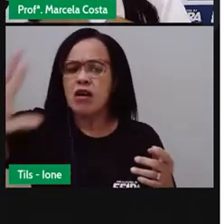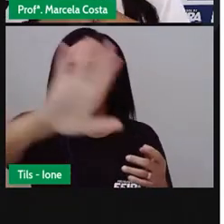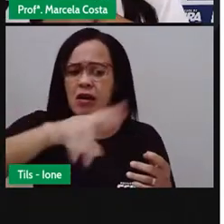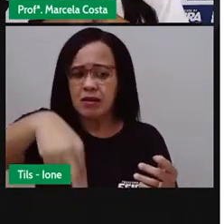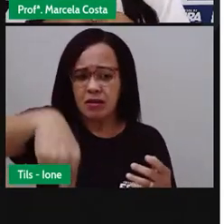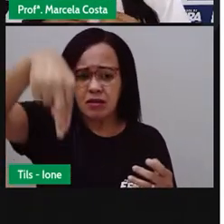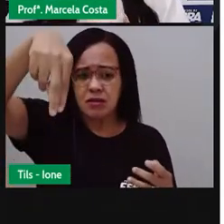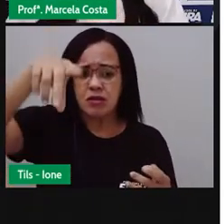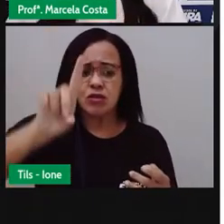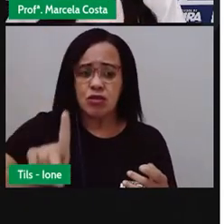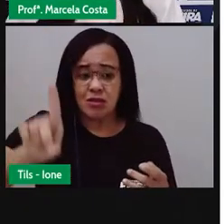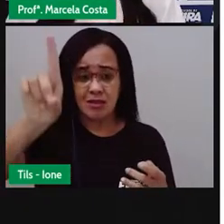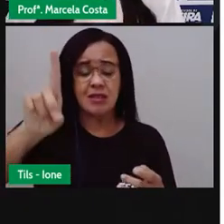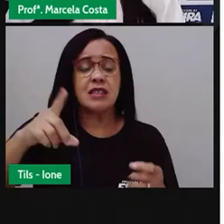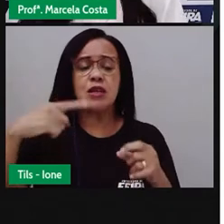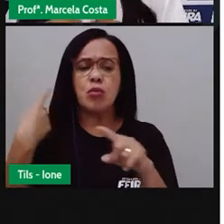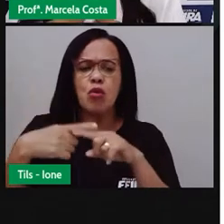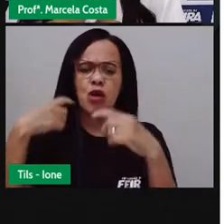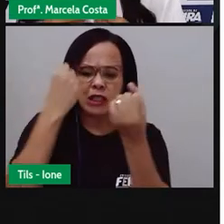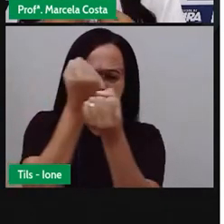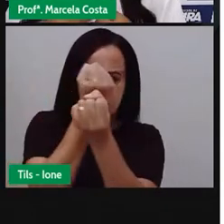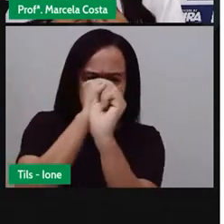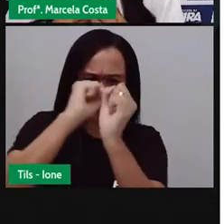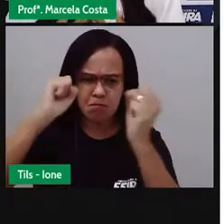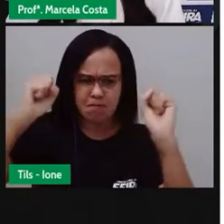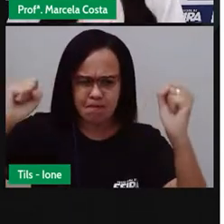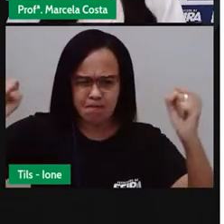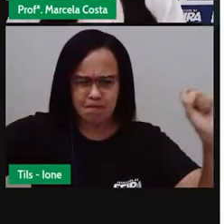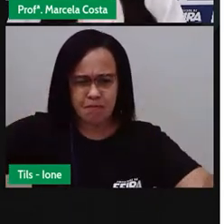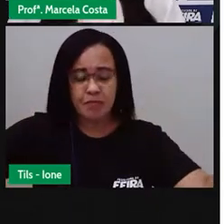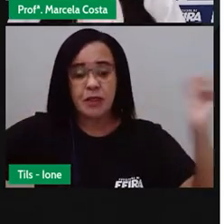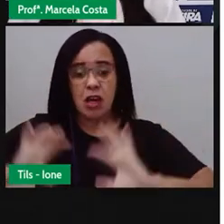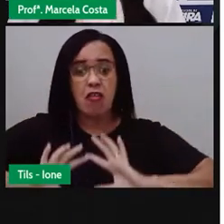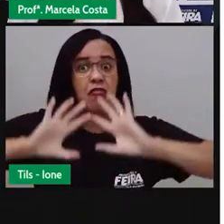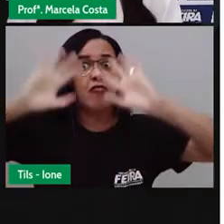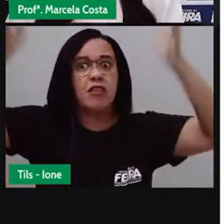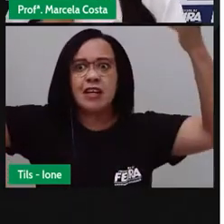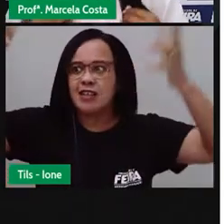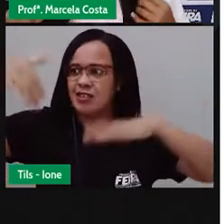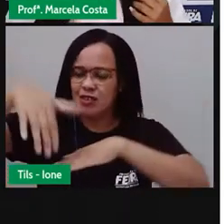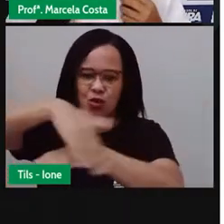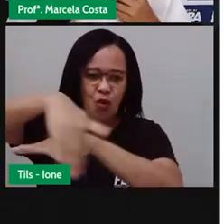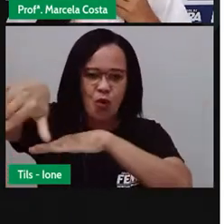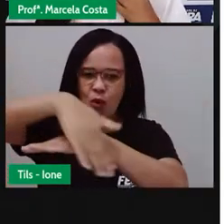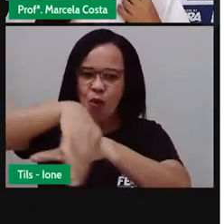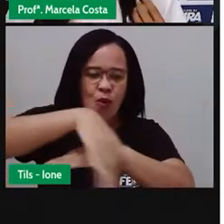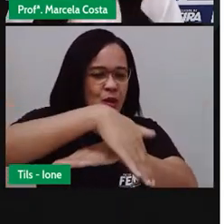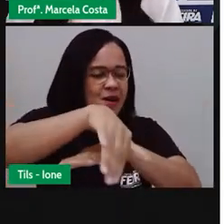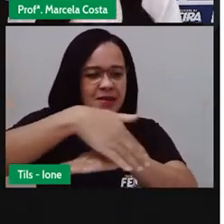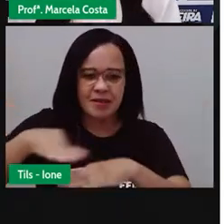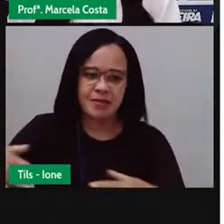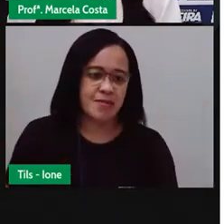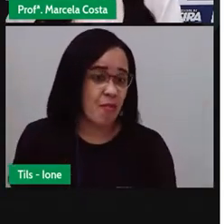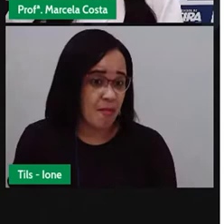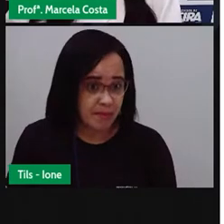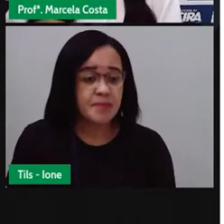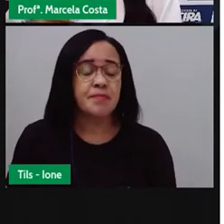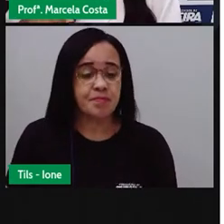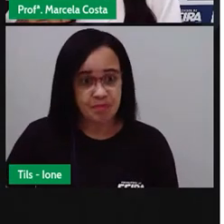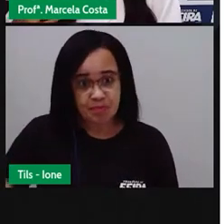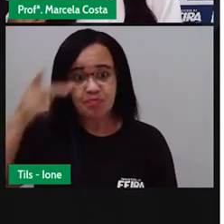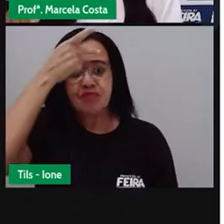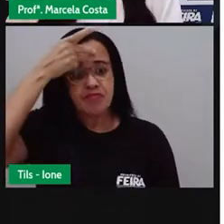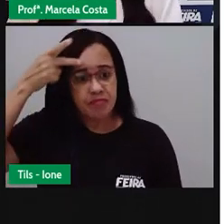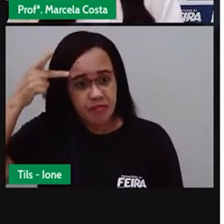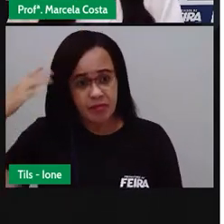principalmente como um dos maiores. Porque lá tem uma festa de rua, que traz artistas